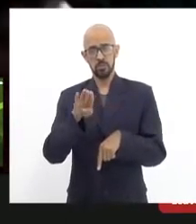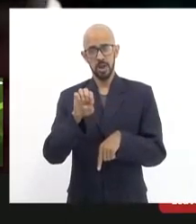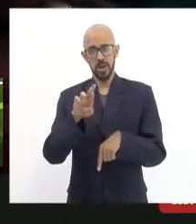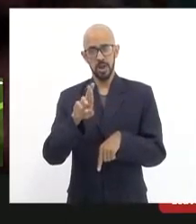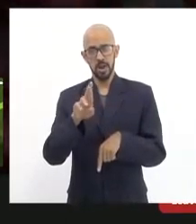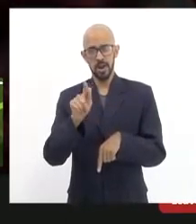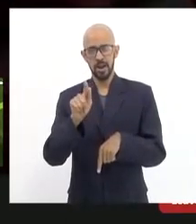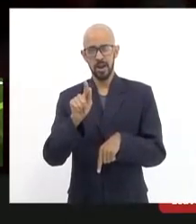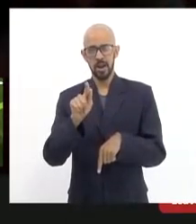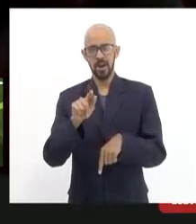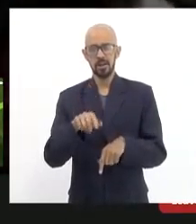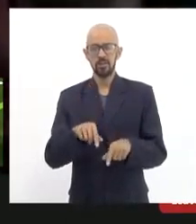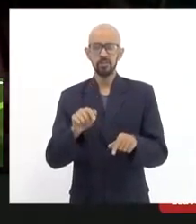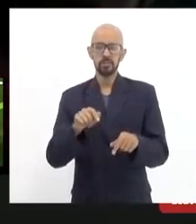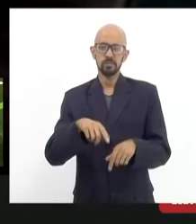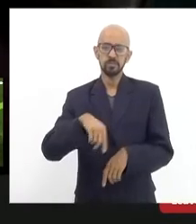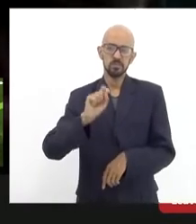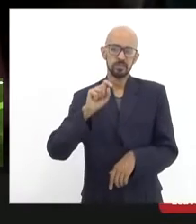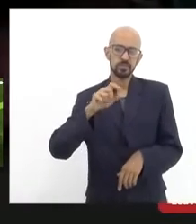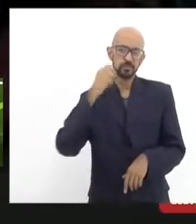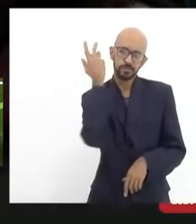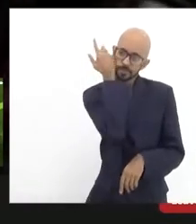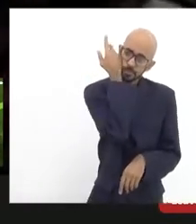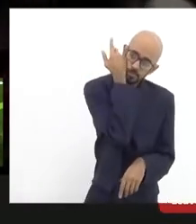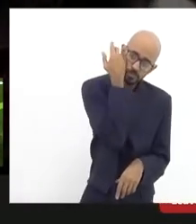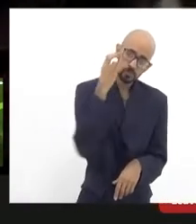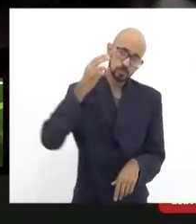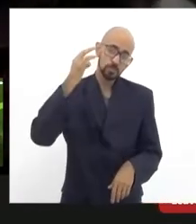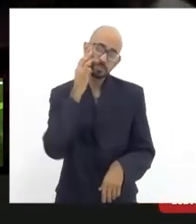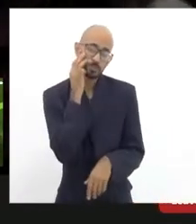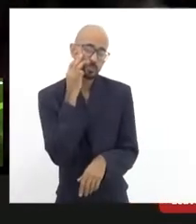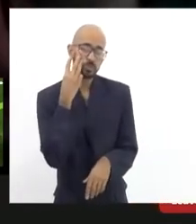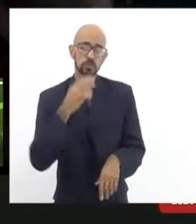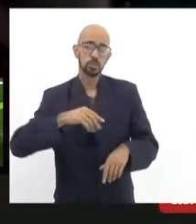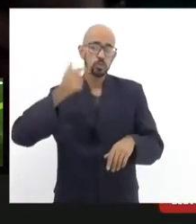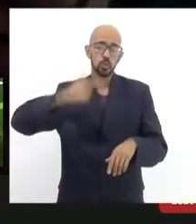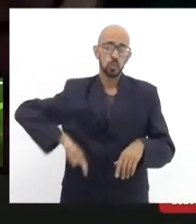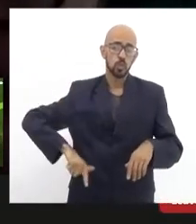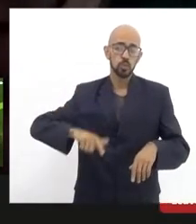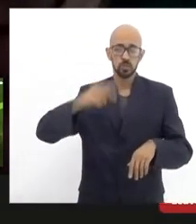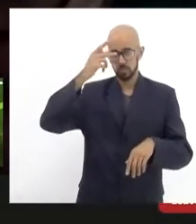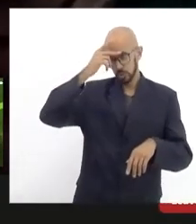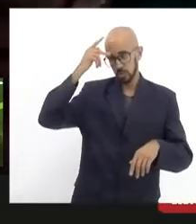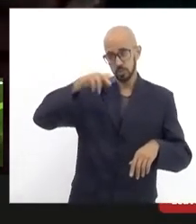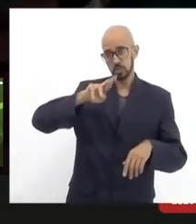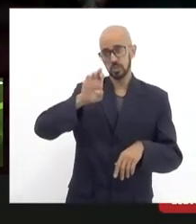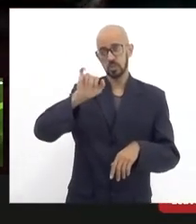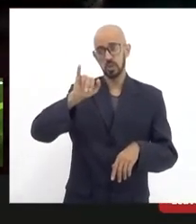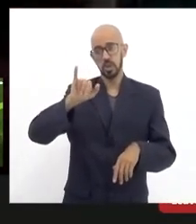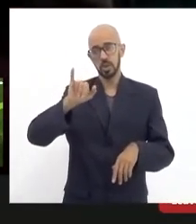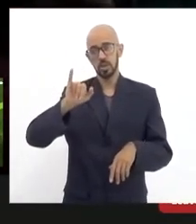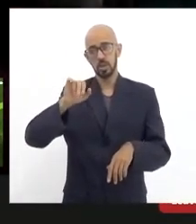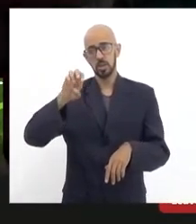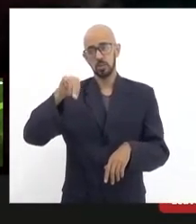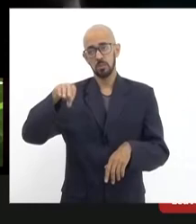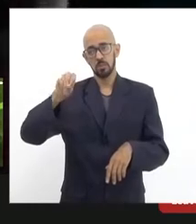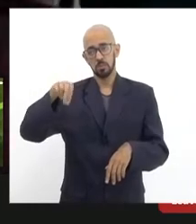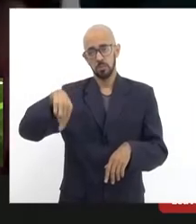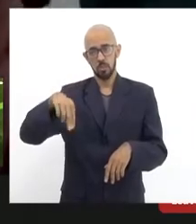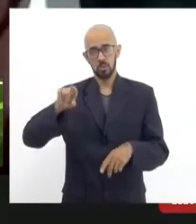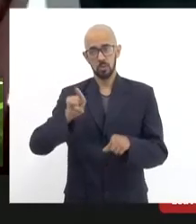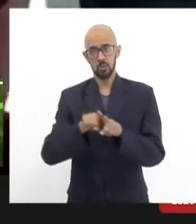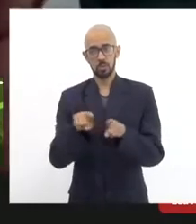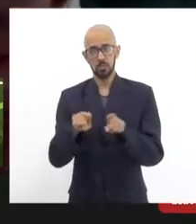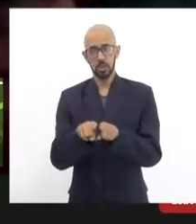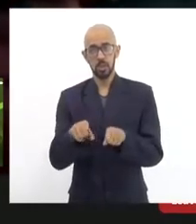Valdeck também está aqui e muitas outras pessoas Reimon nós estejamos também com a agenda